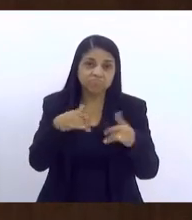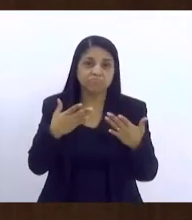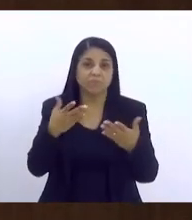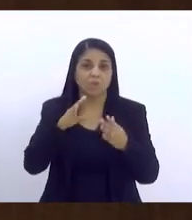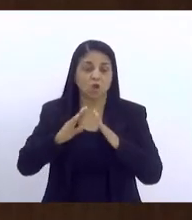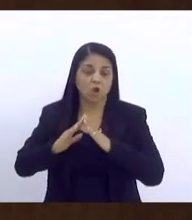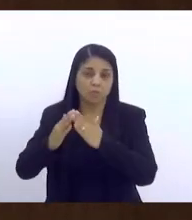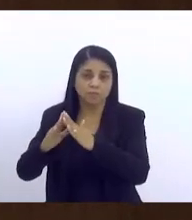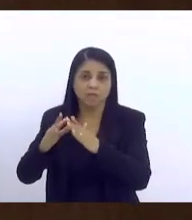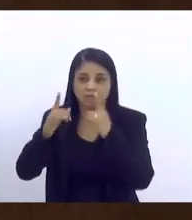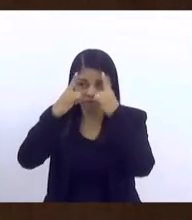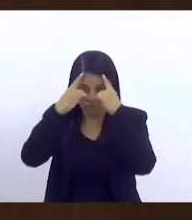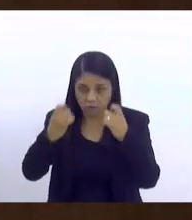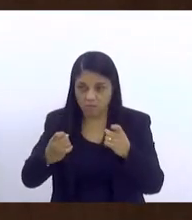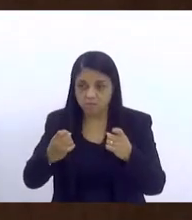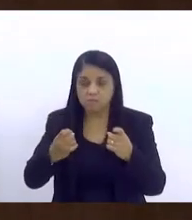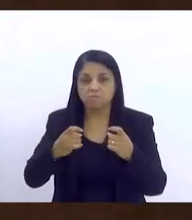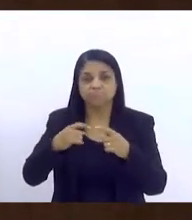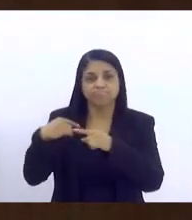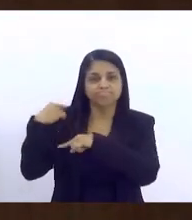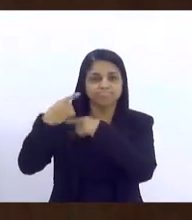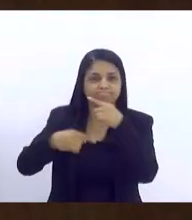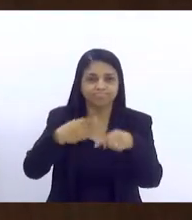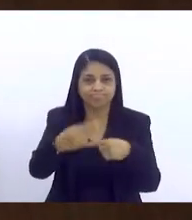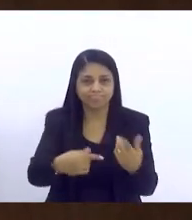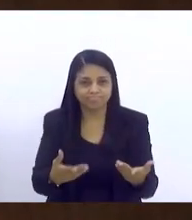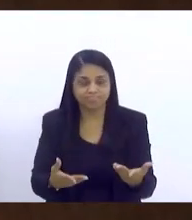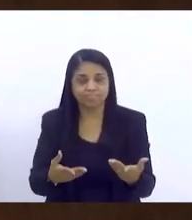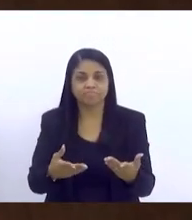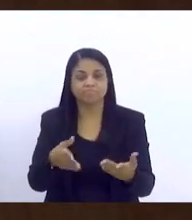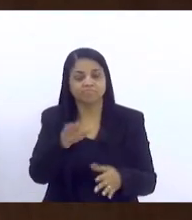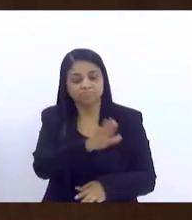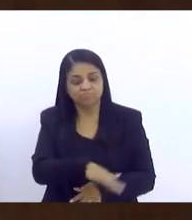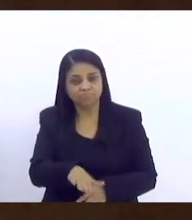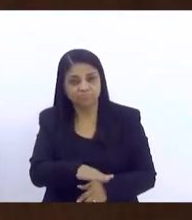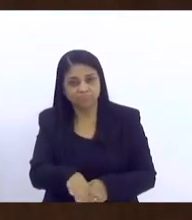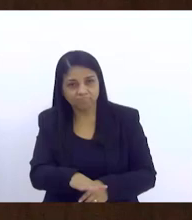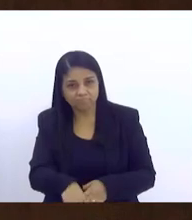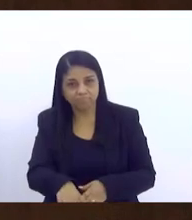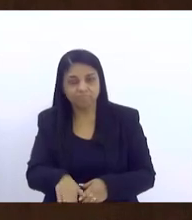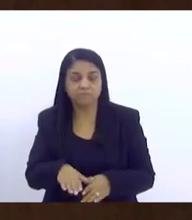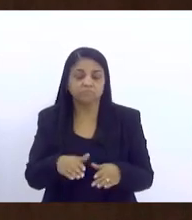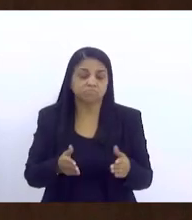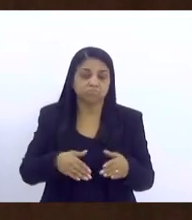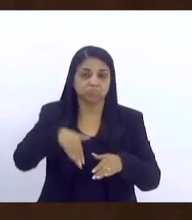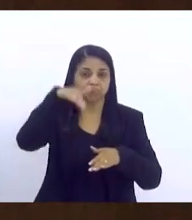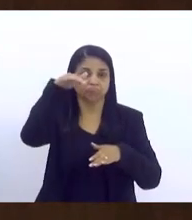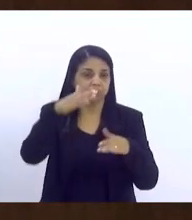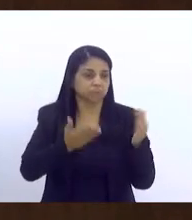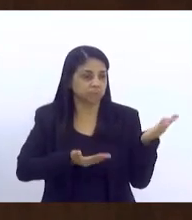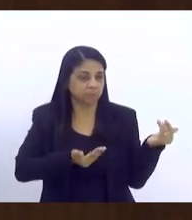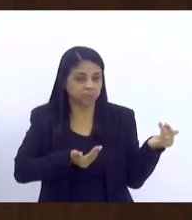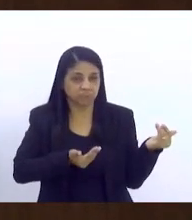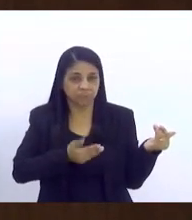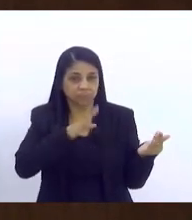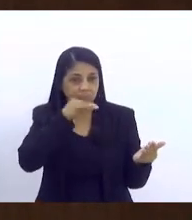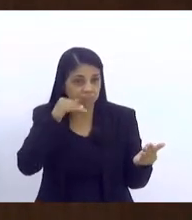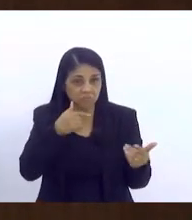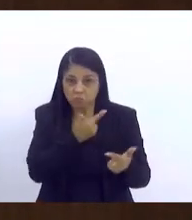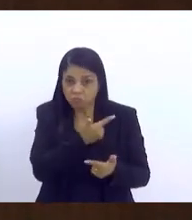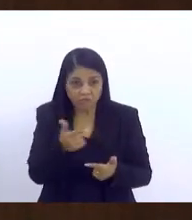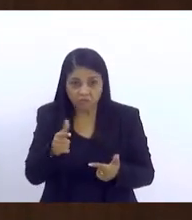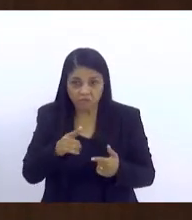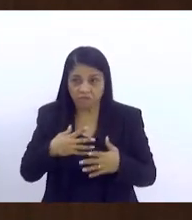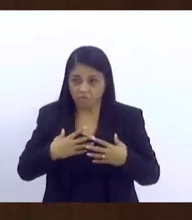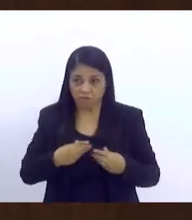comunidade, mas a violência está sendo gerada através daquela criança que se tornou jovem e que não vai mais ter filhos.